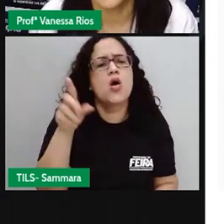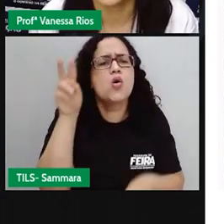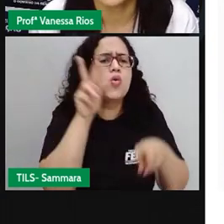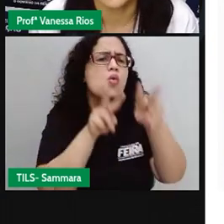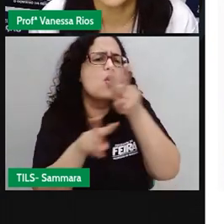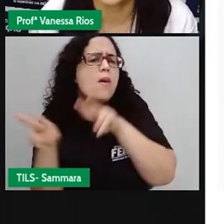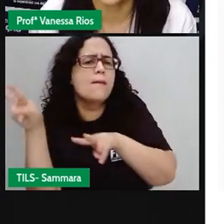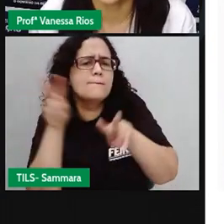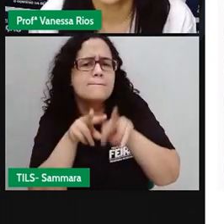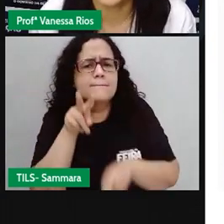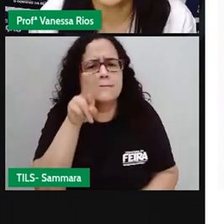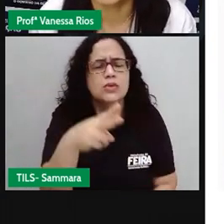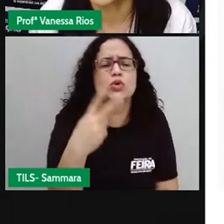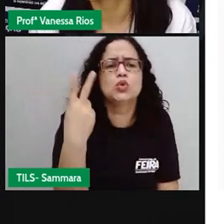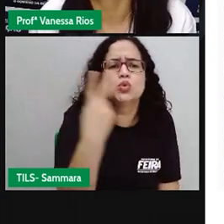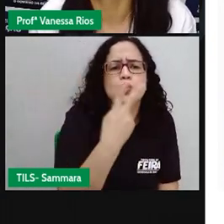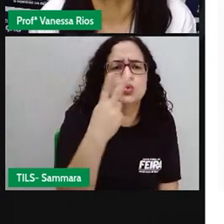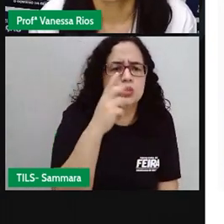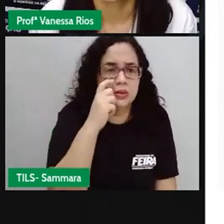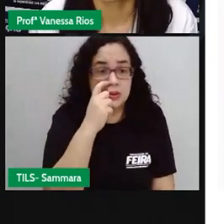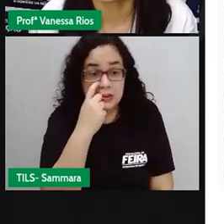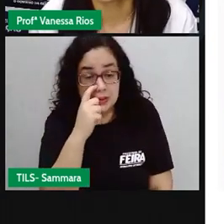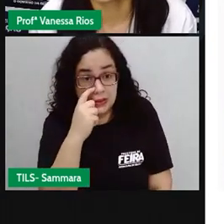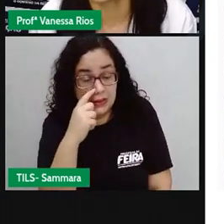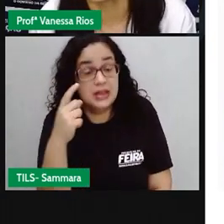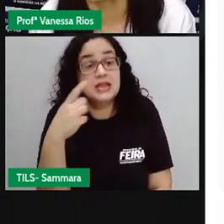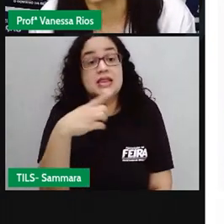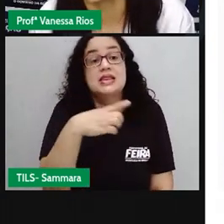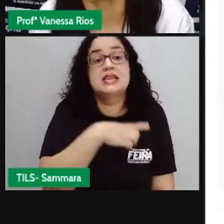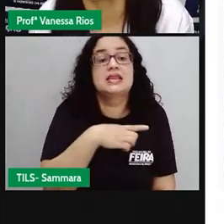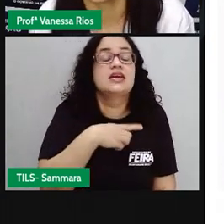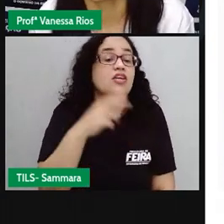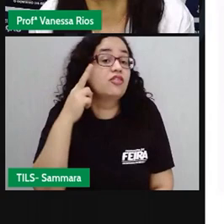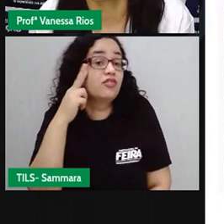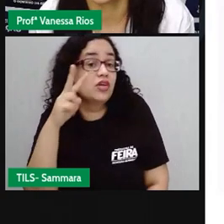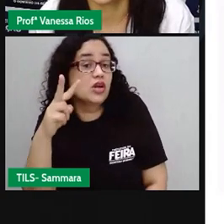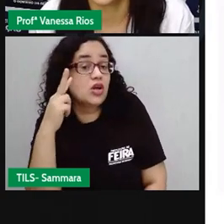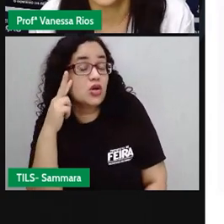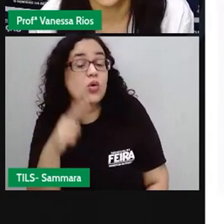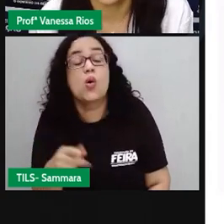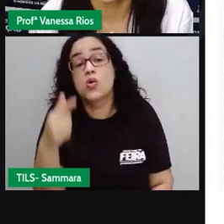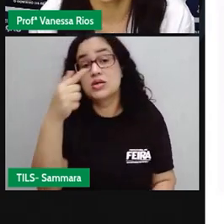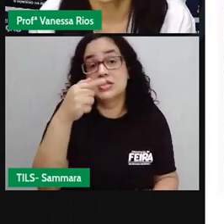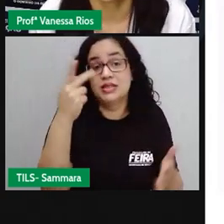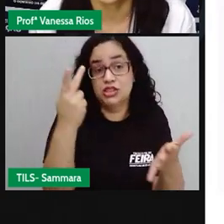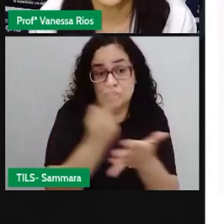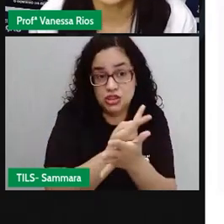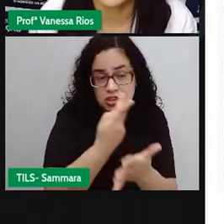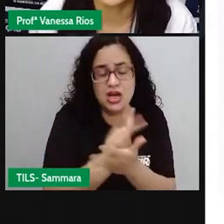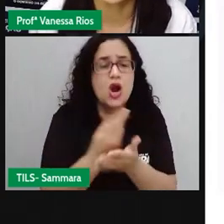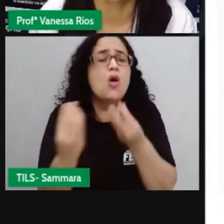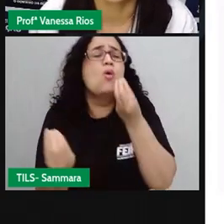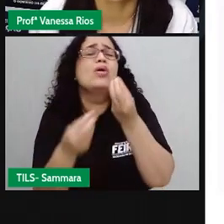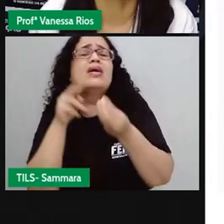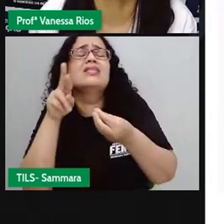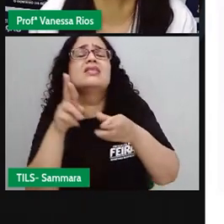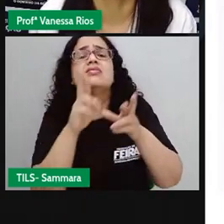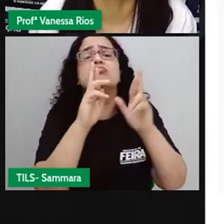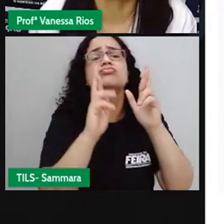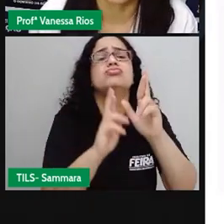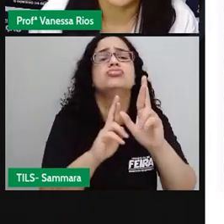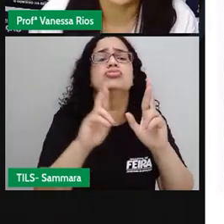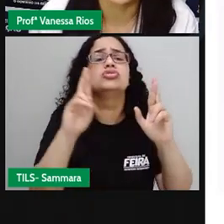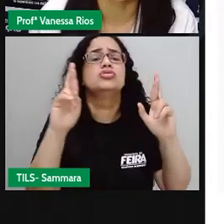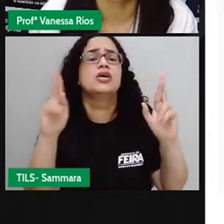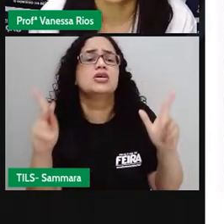observassem aí essas duas imagens e tentassem identificar os sete erros. O que é que tem de diferente